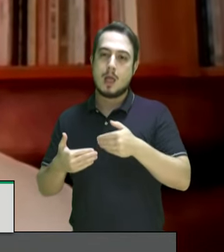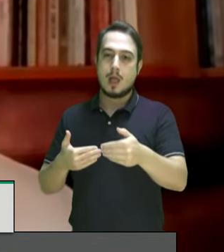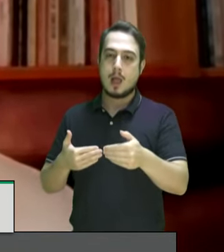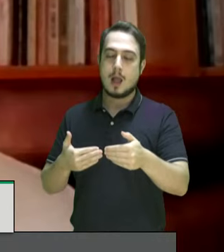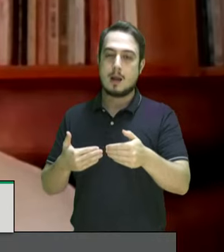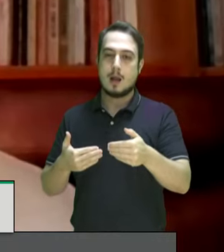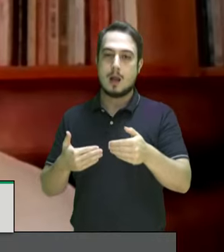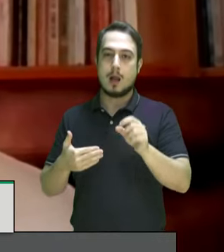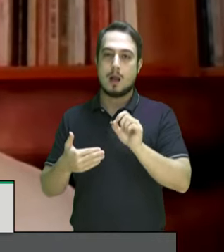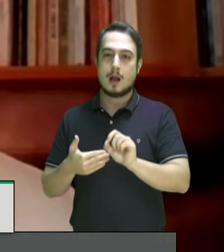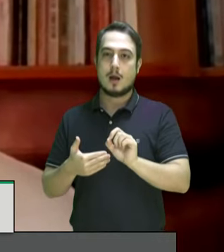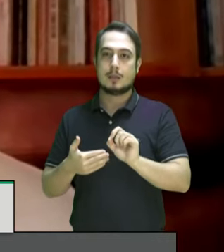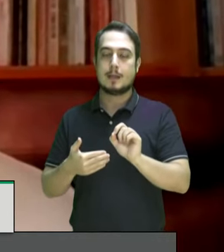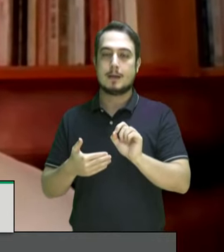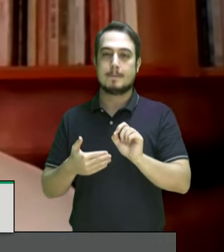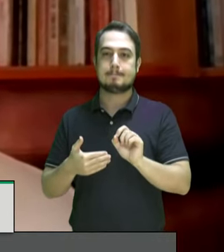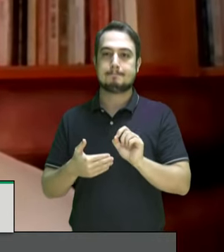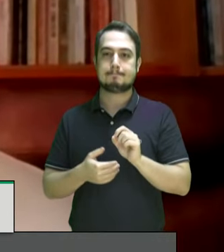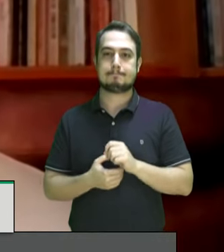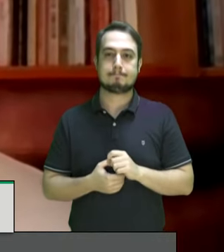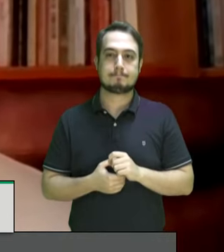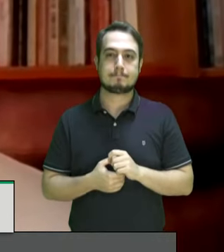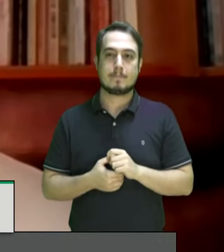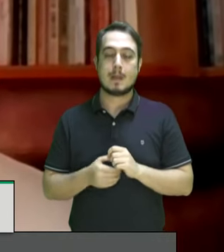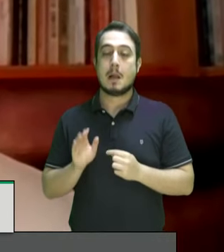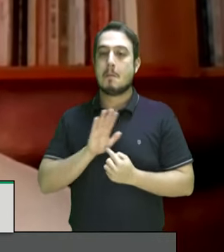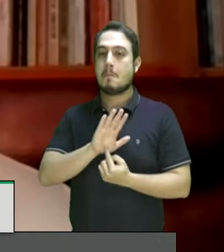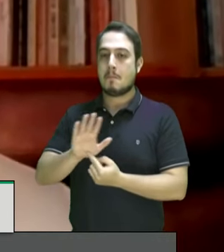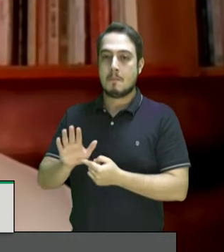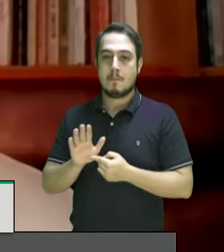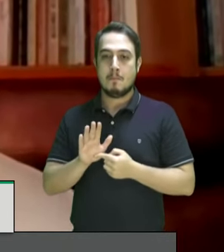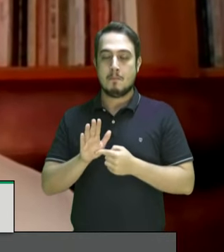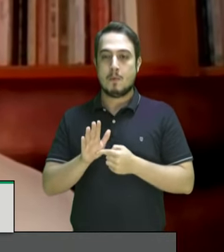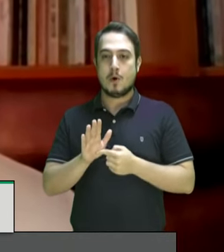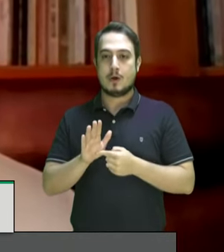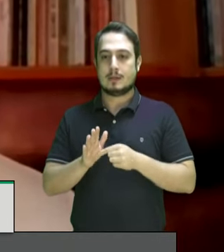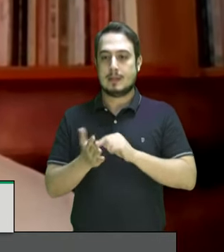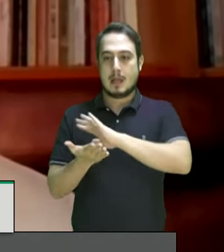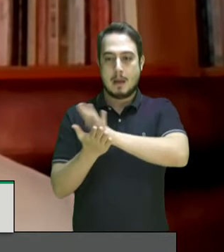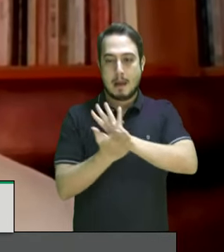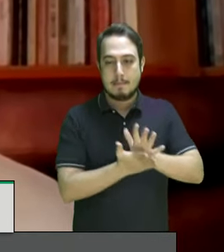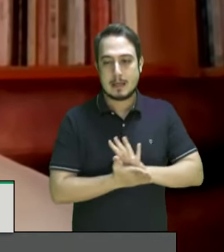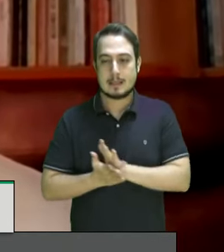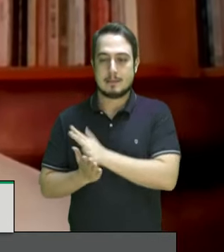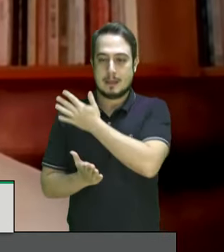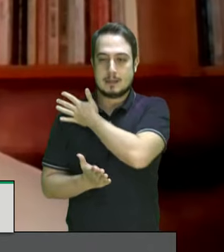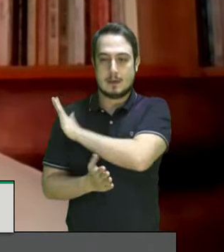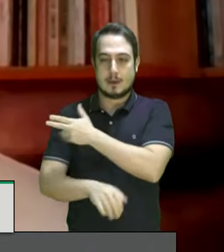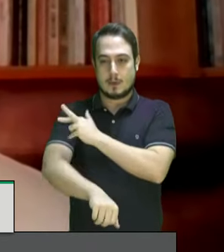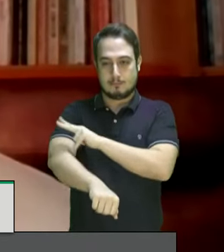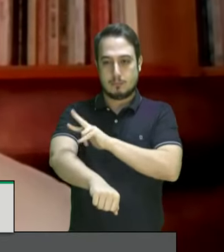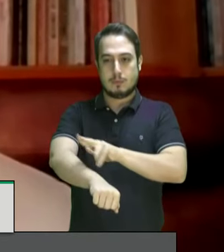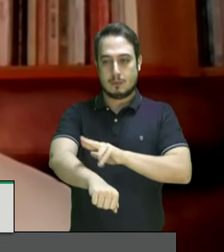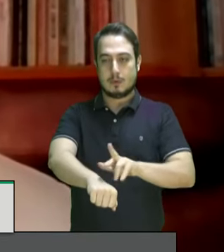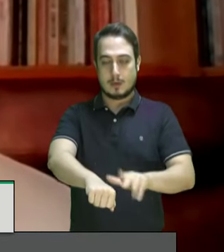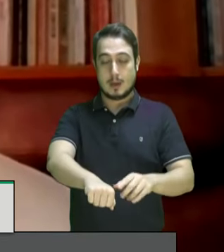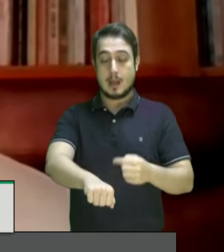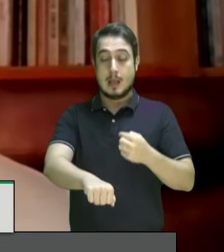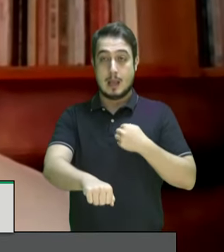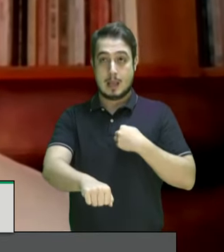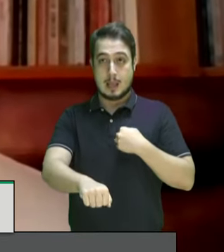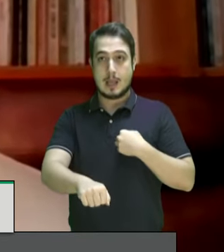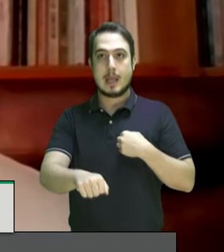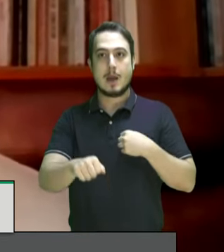particular que reviste a questão de racismo e a discriminação racial. Eu felicito a